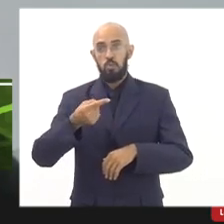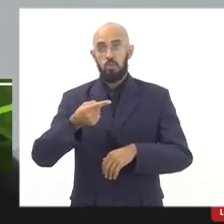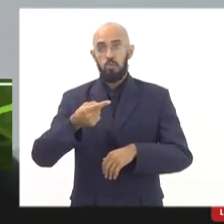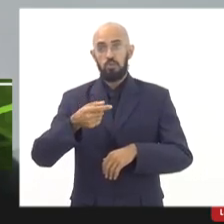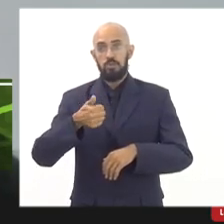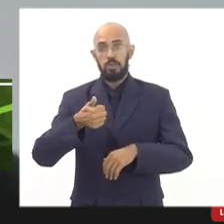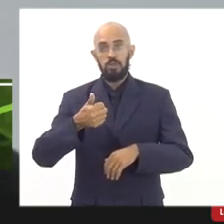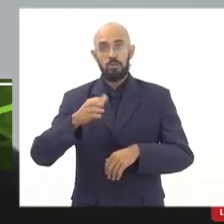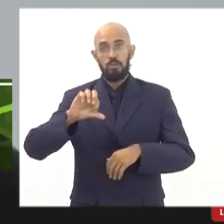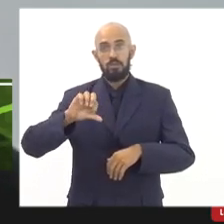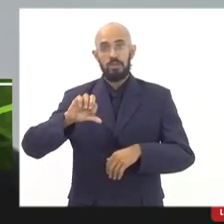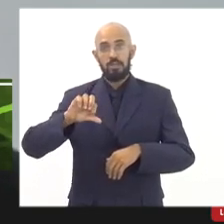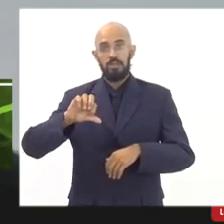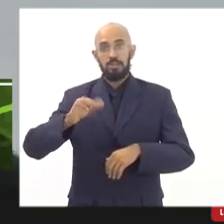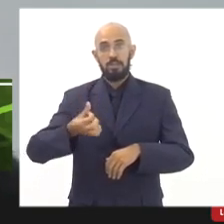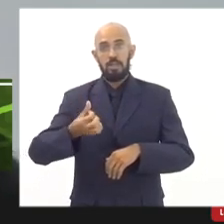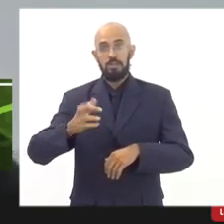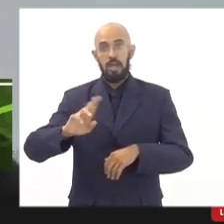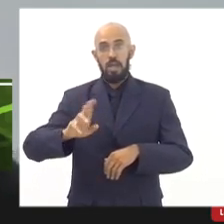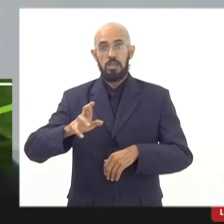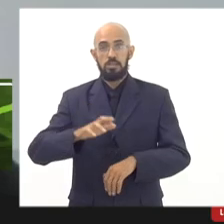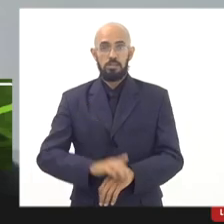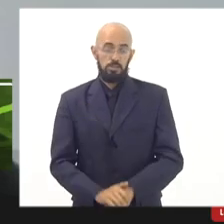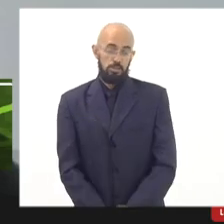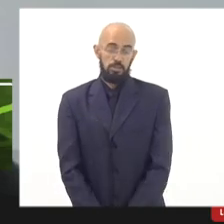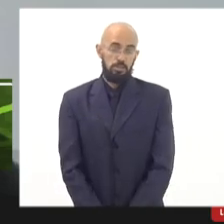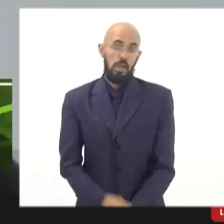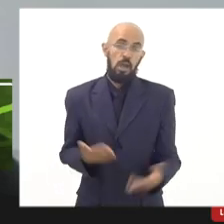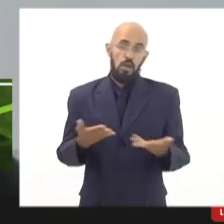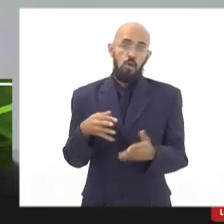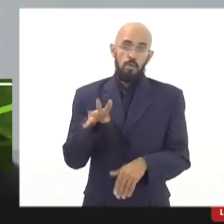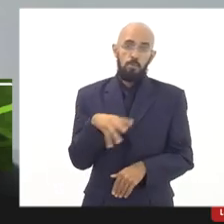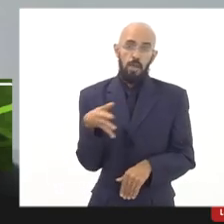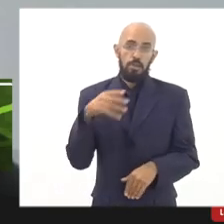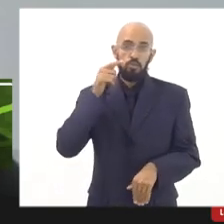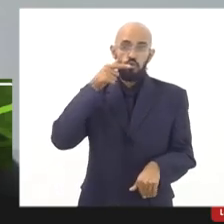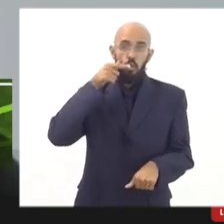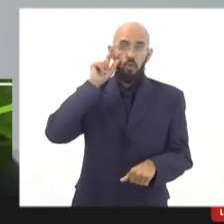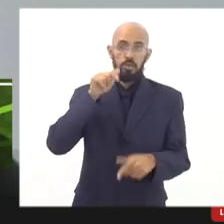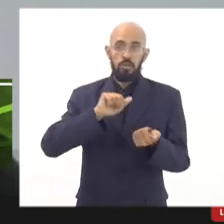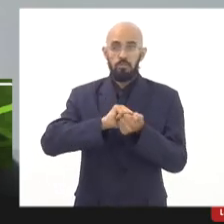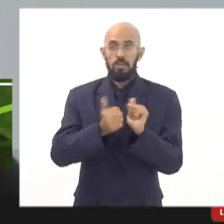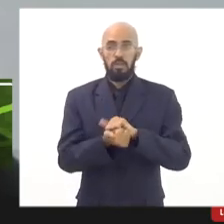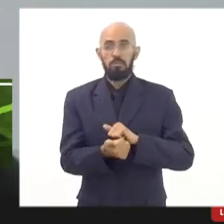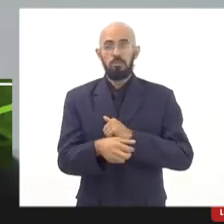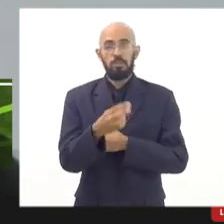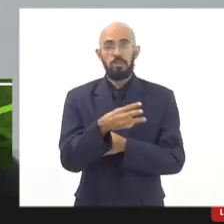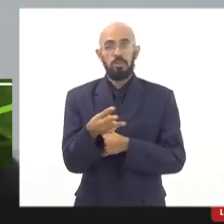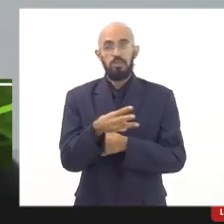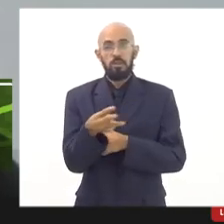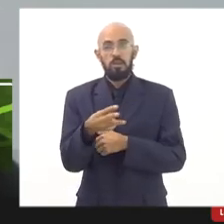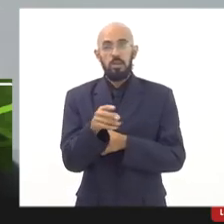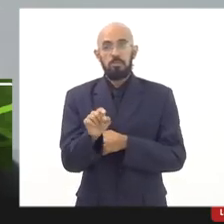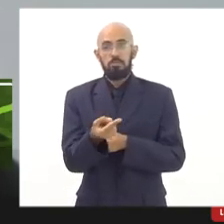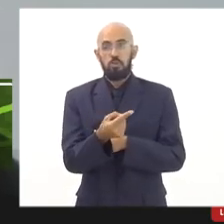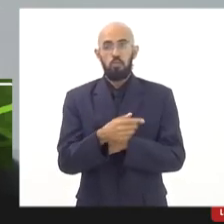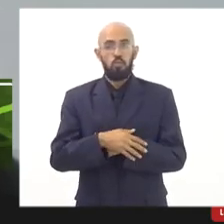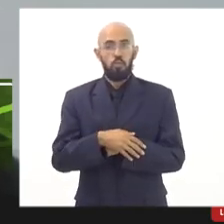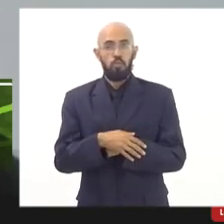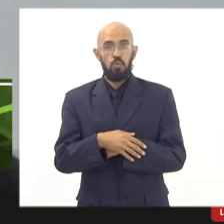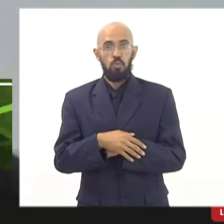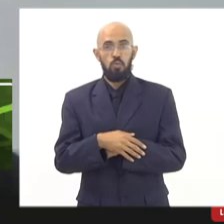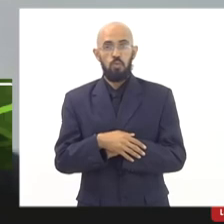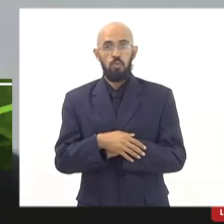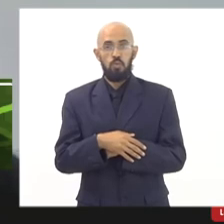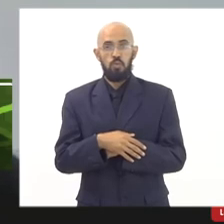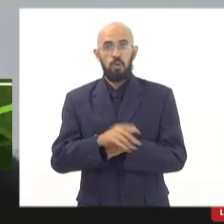196 reais. Agora, com essa planilha de ontem, houve um reajuste feito a 33 mil, um pouco menos de mil reais